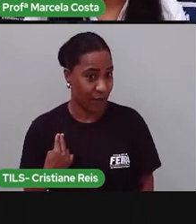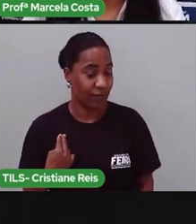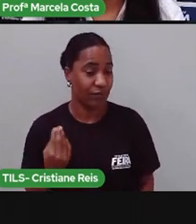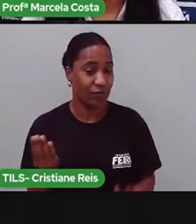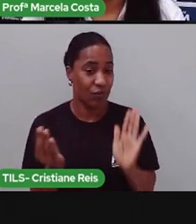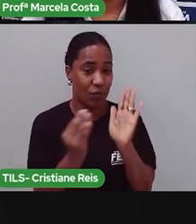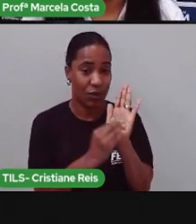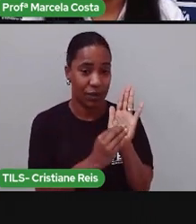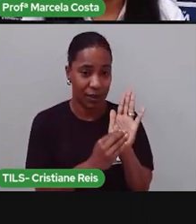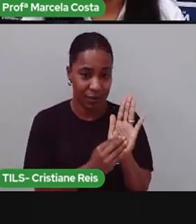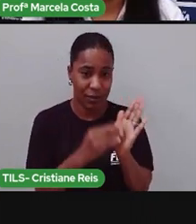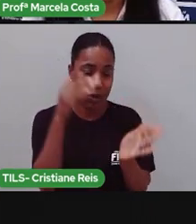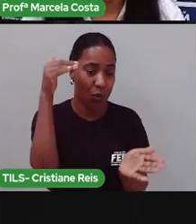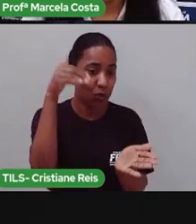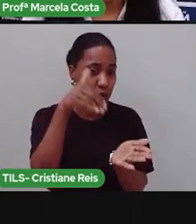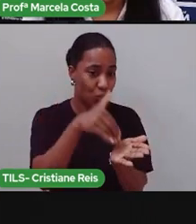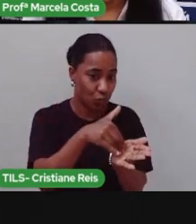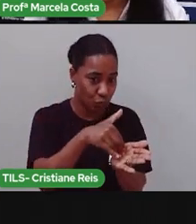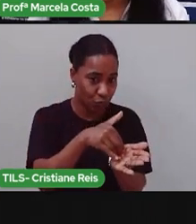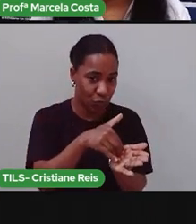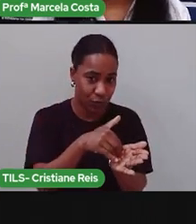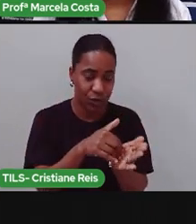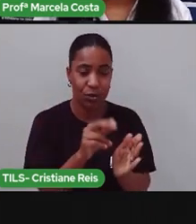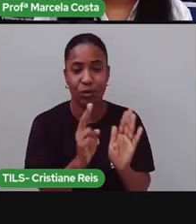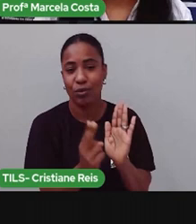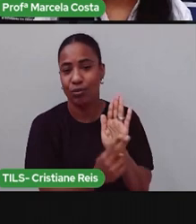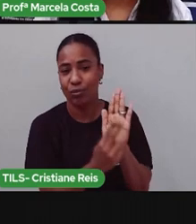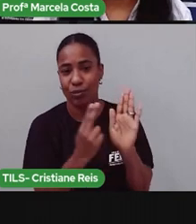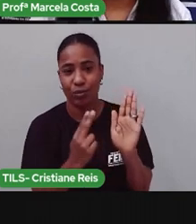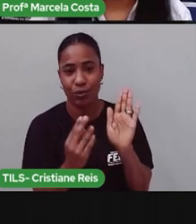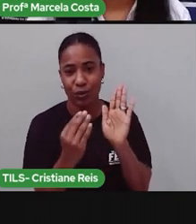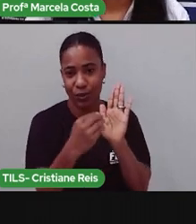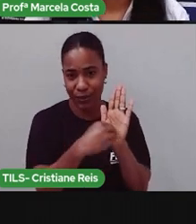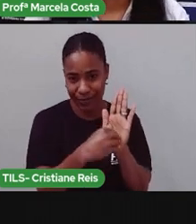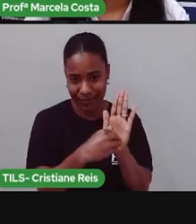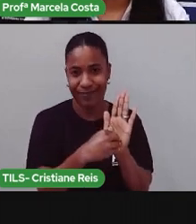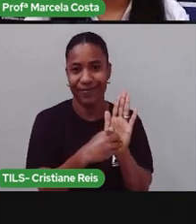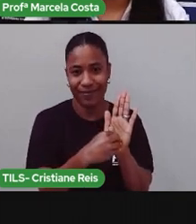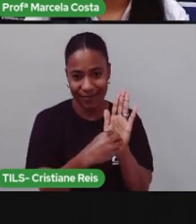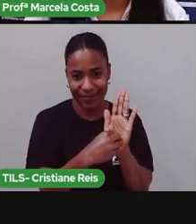a última coisa que a gente faz no bilhete é colocar o nome de quem escreveu